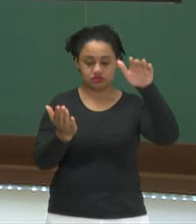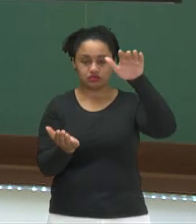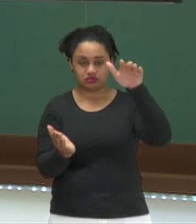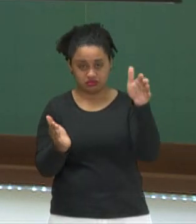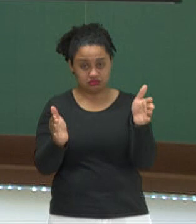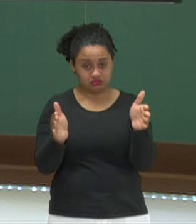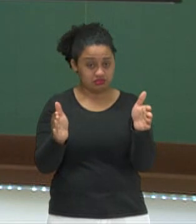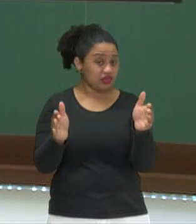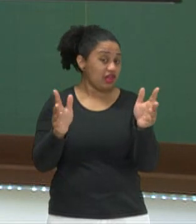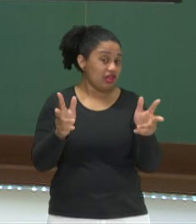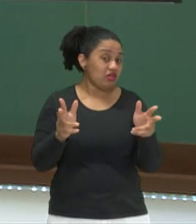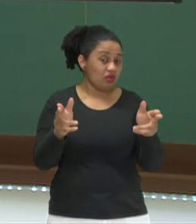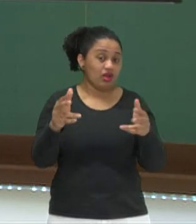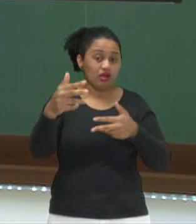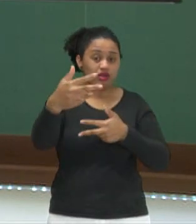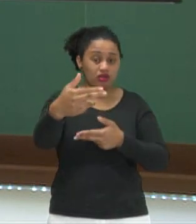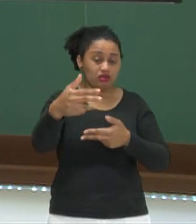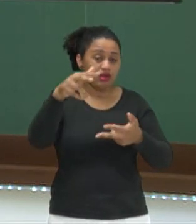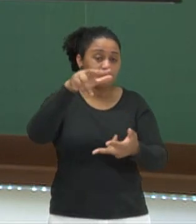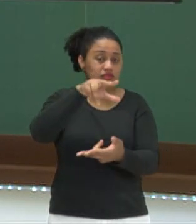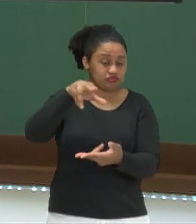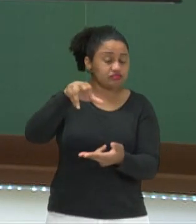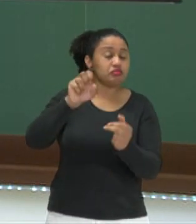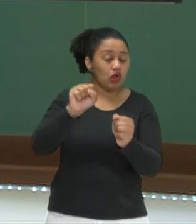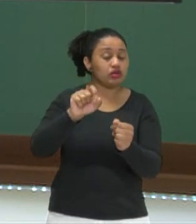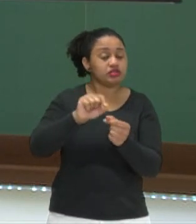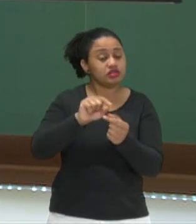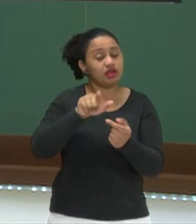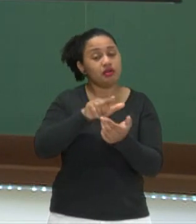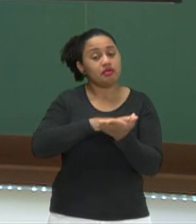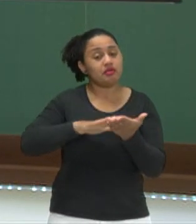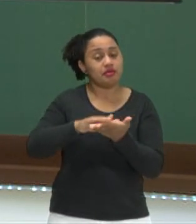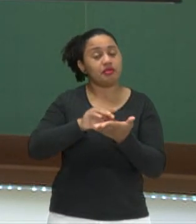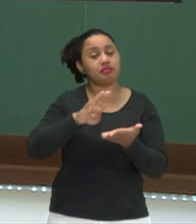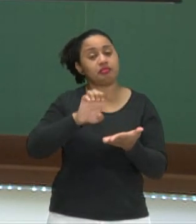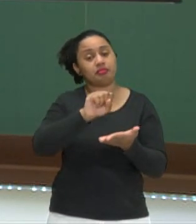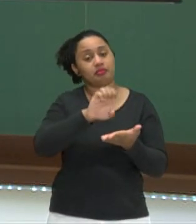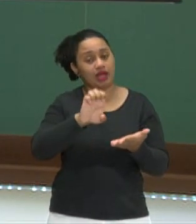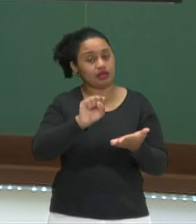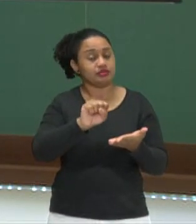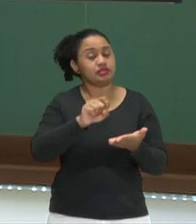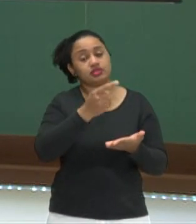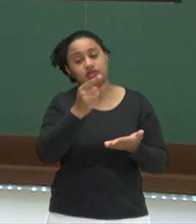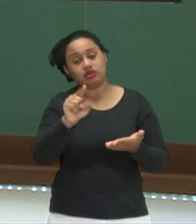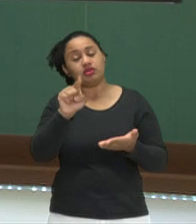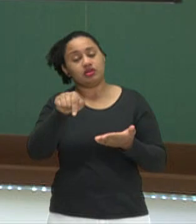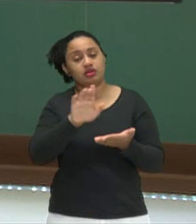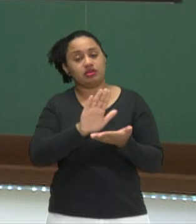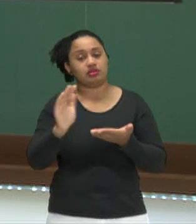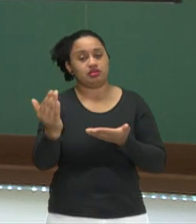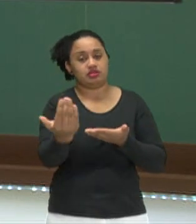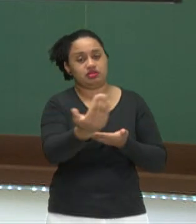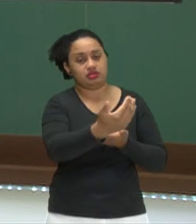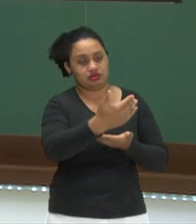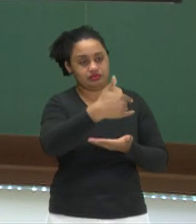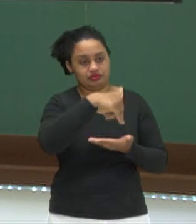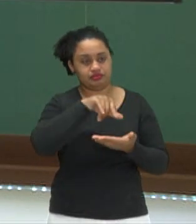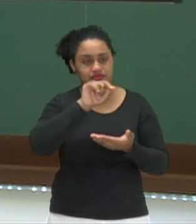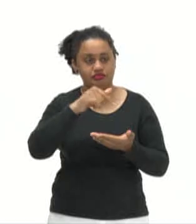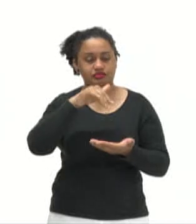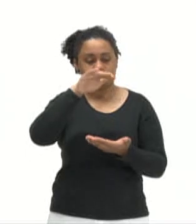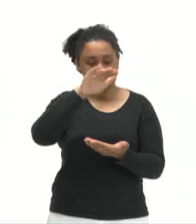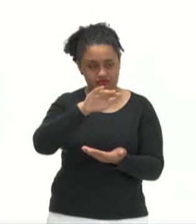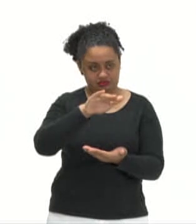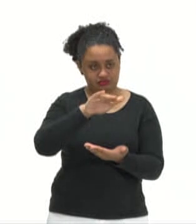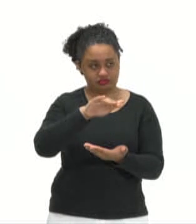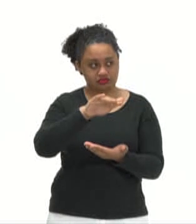use e que sejam paralelas entre si, eu posso considerar como bases. E as outras serão laterais. Então, ó, eu